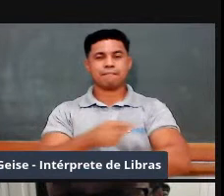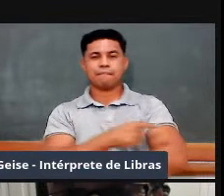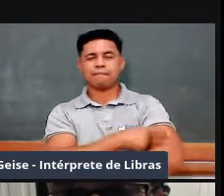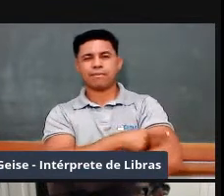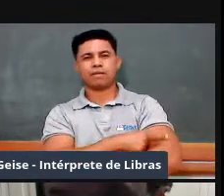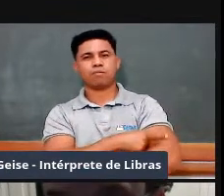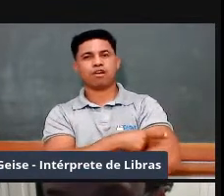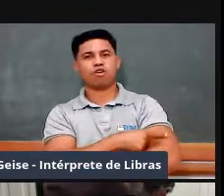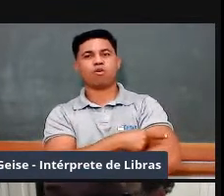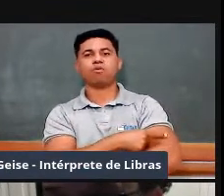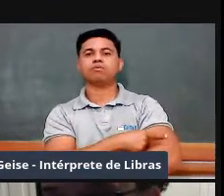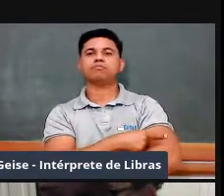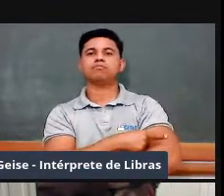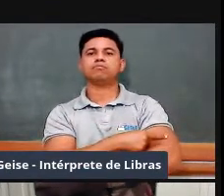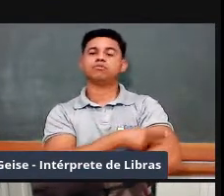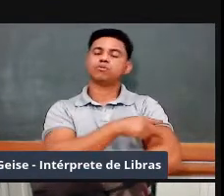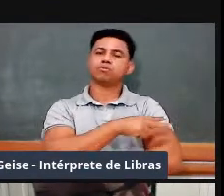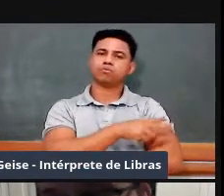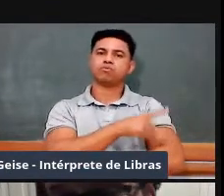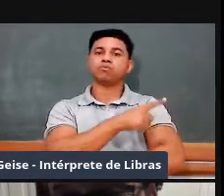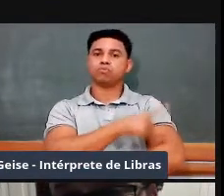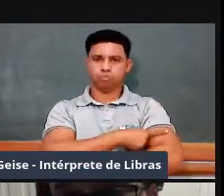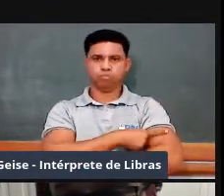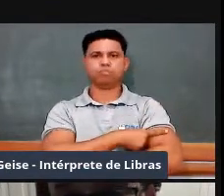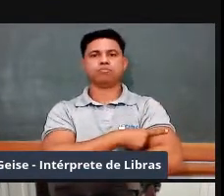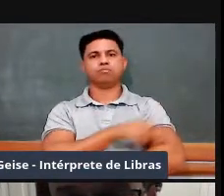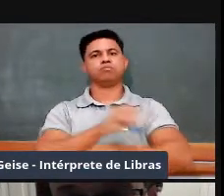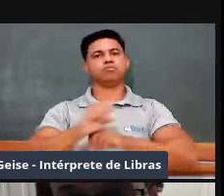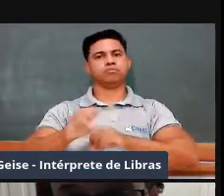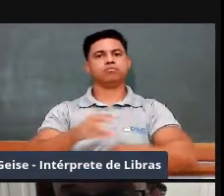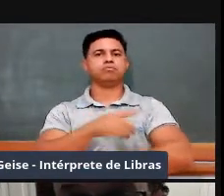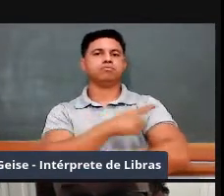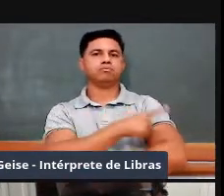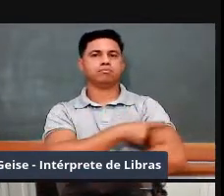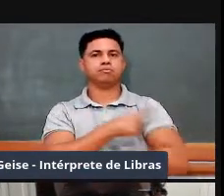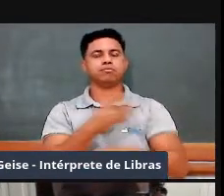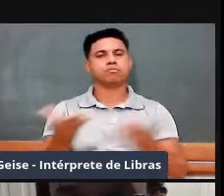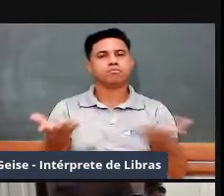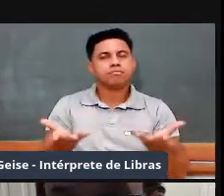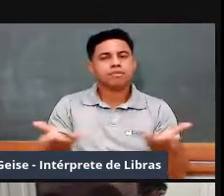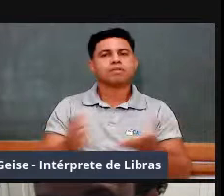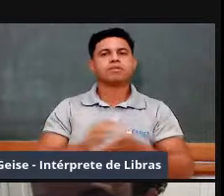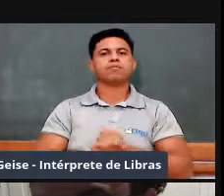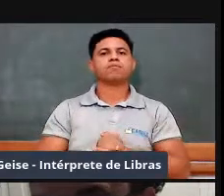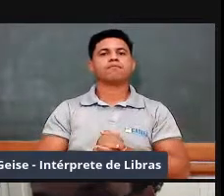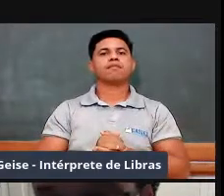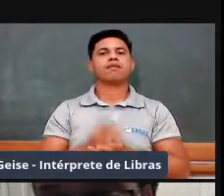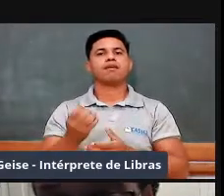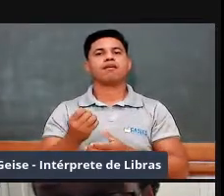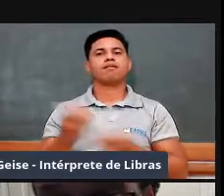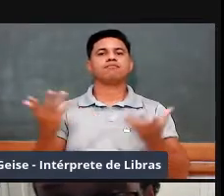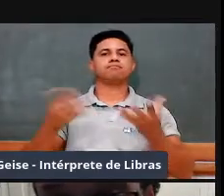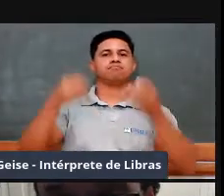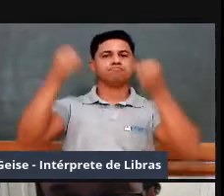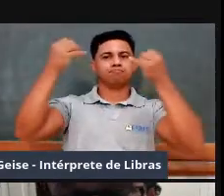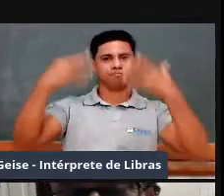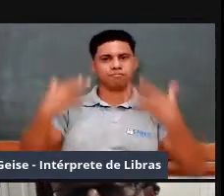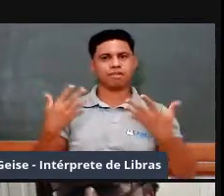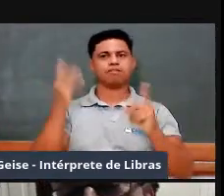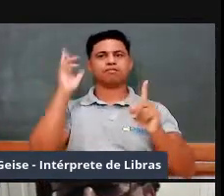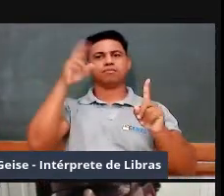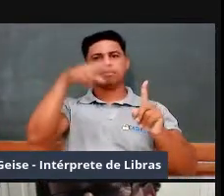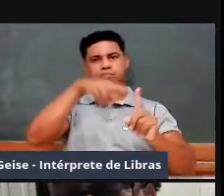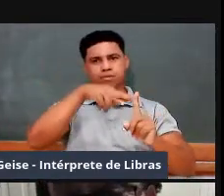fundamental 1, não é? Então, eu falo como representante do GEMAT, do